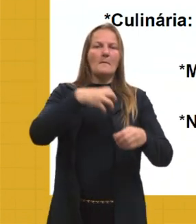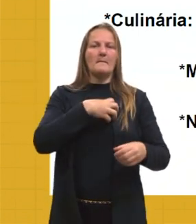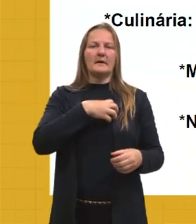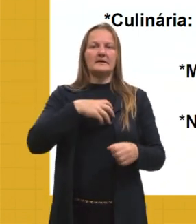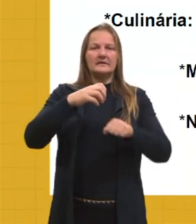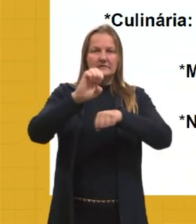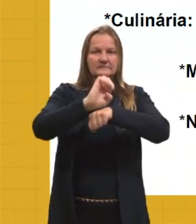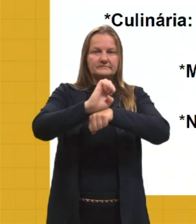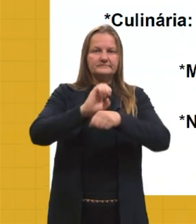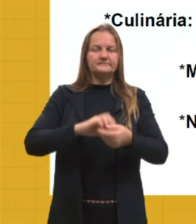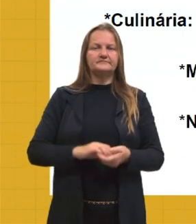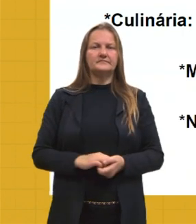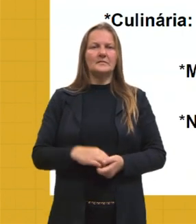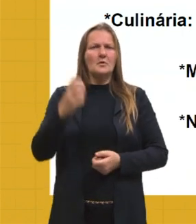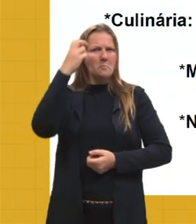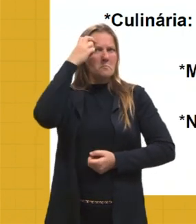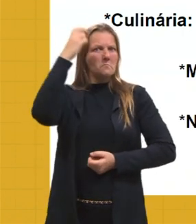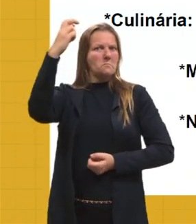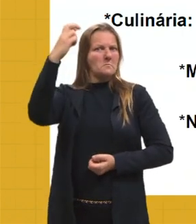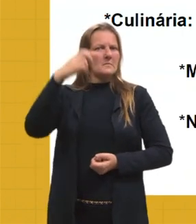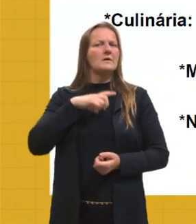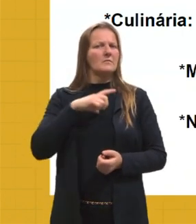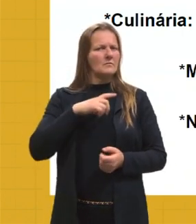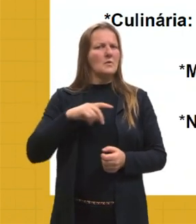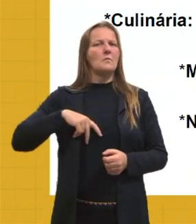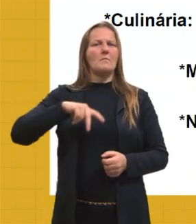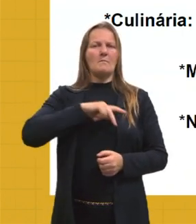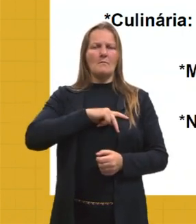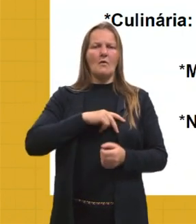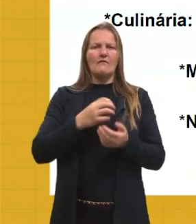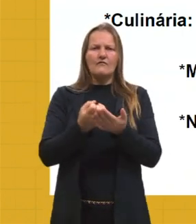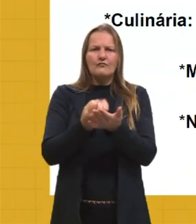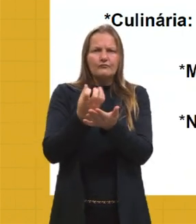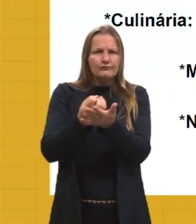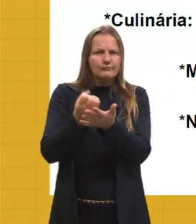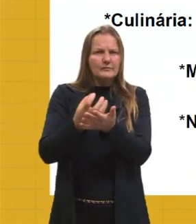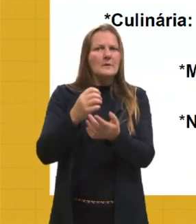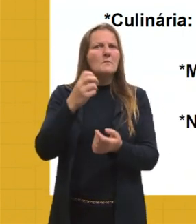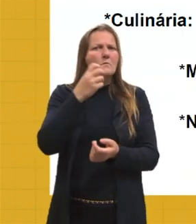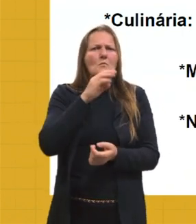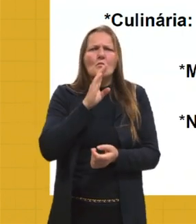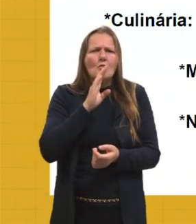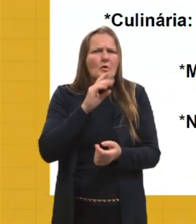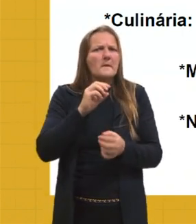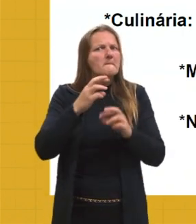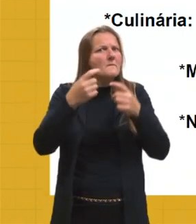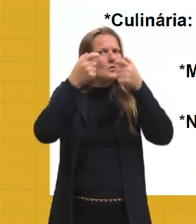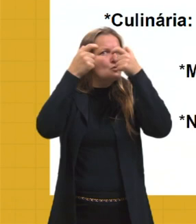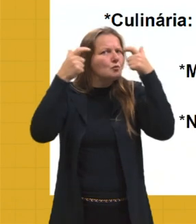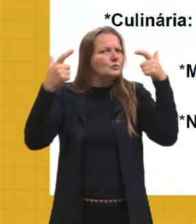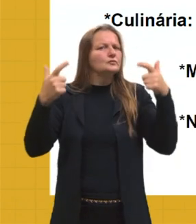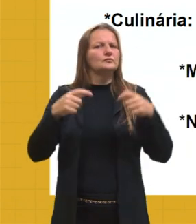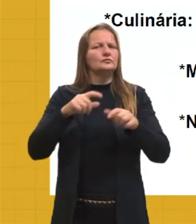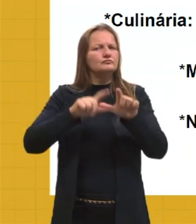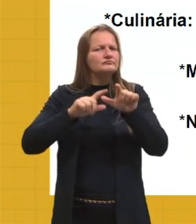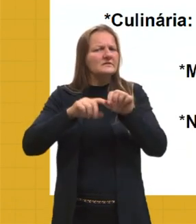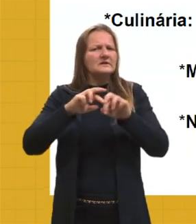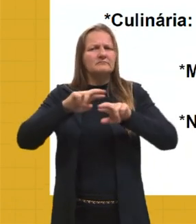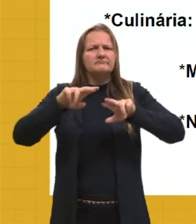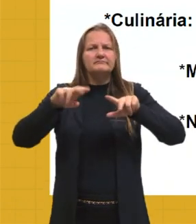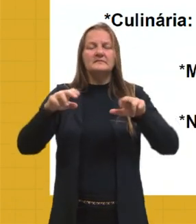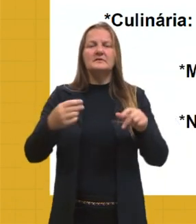bem elevada. Eles são um povo alfabetizado, que tem um conhecimento muito letrado. Por isso que vai